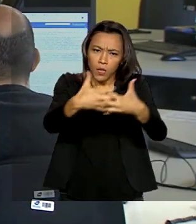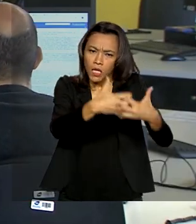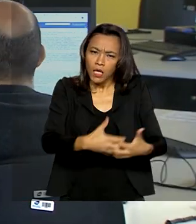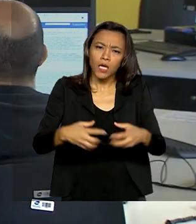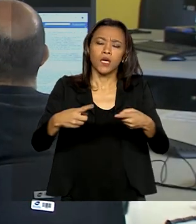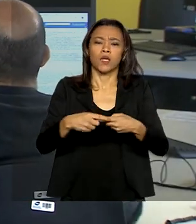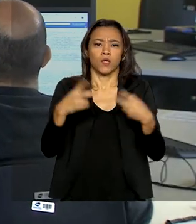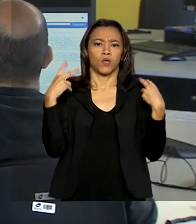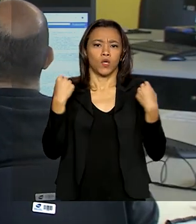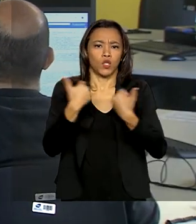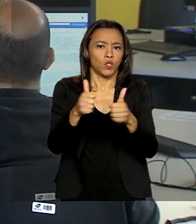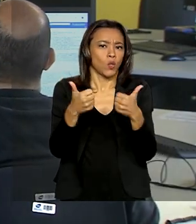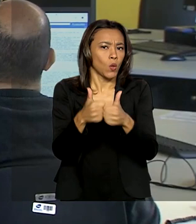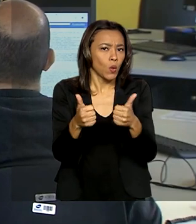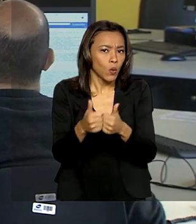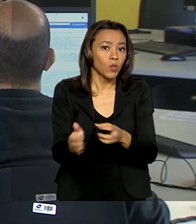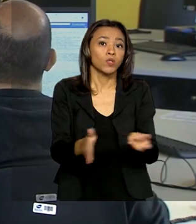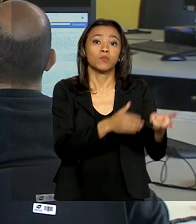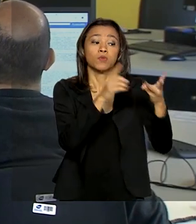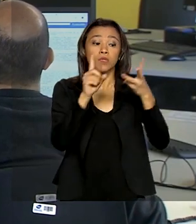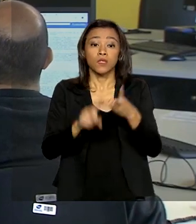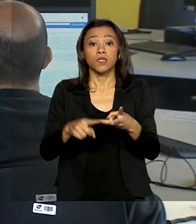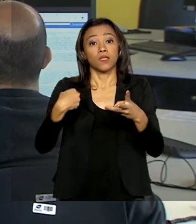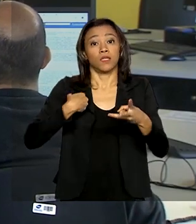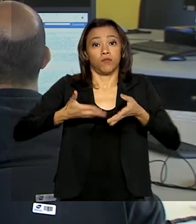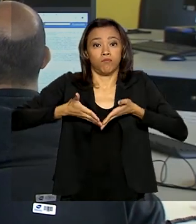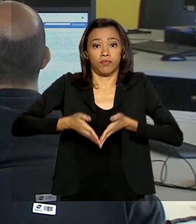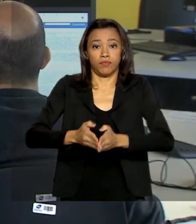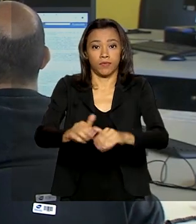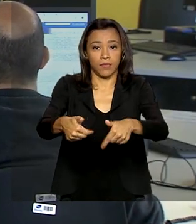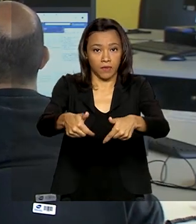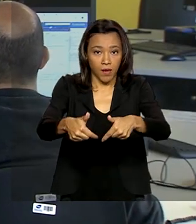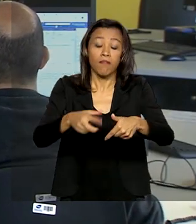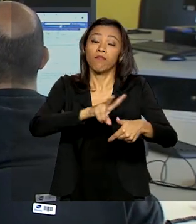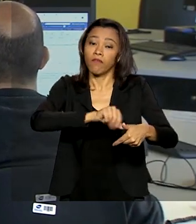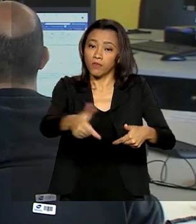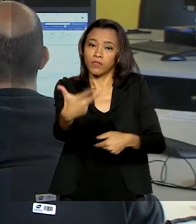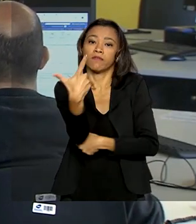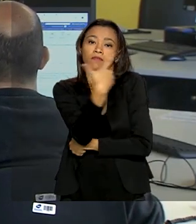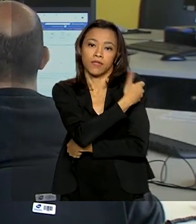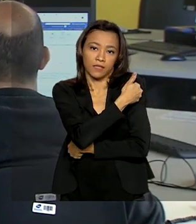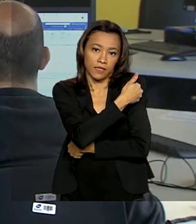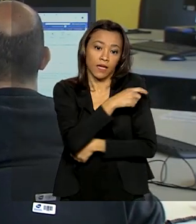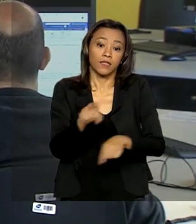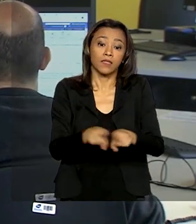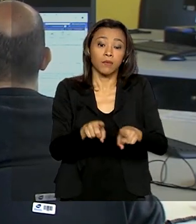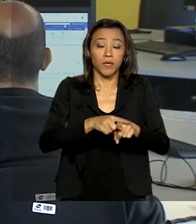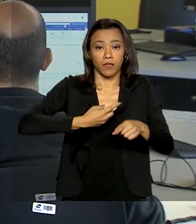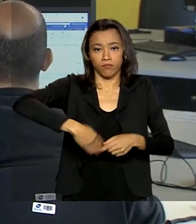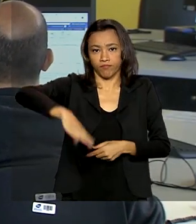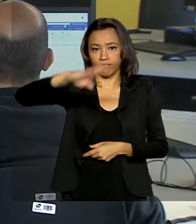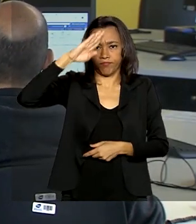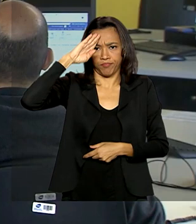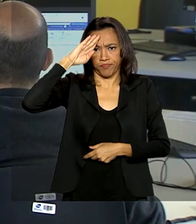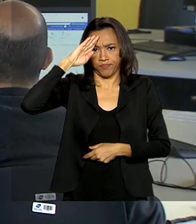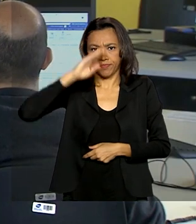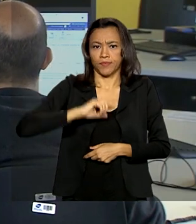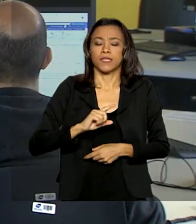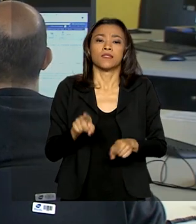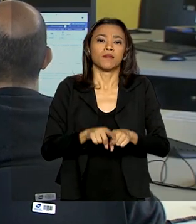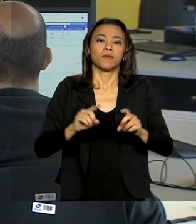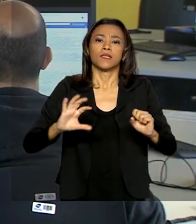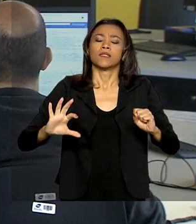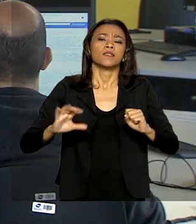coletivo e trabalhadores portuários, como você falou, serão vacinados também profissionais das Forças de Segurança e Salvamento